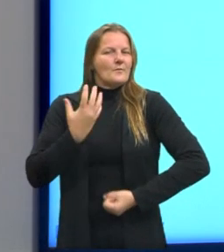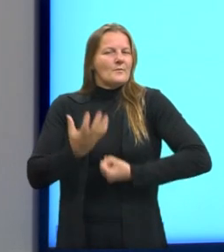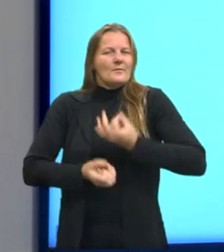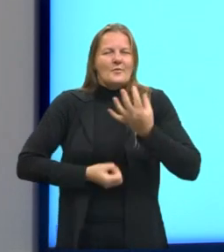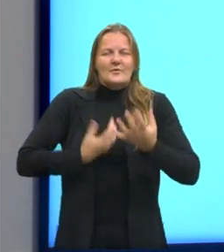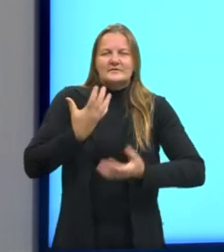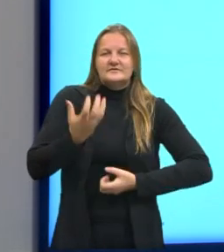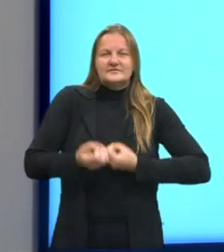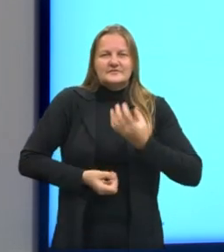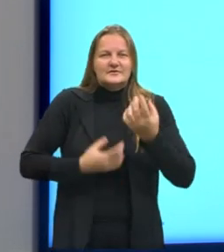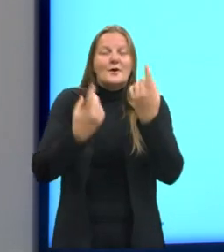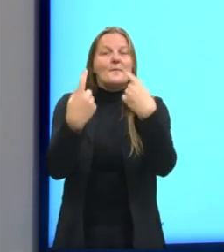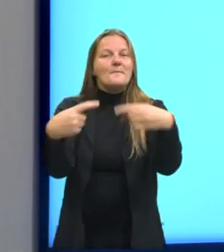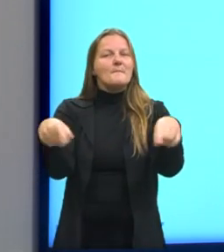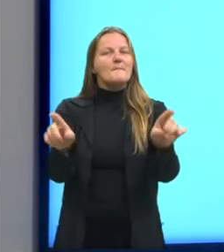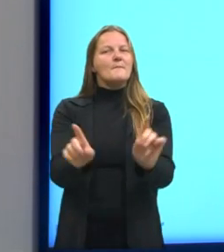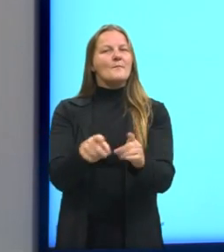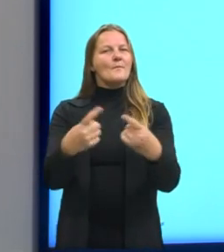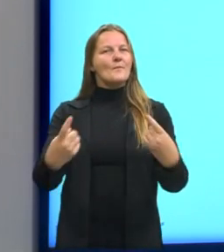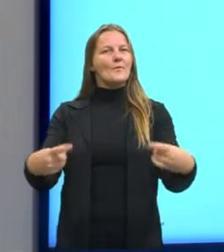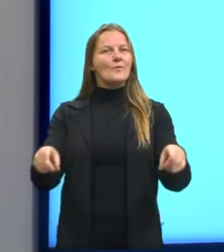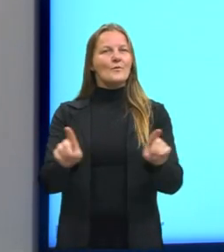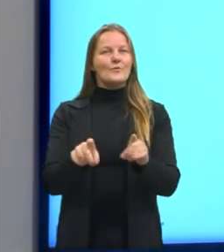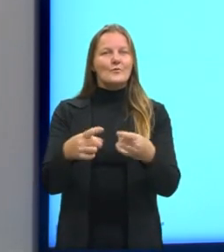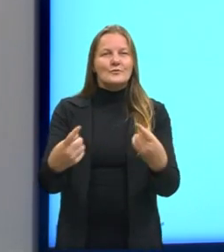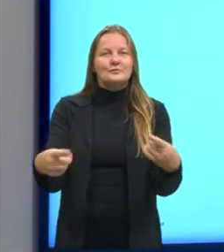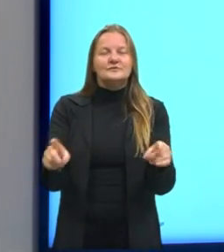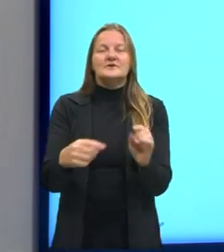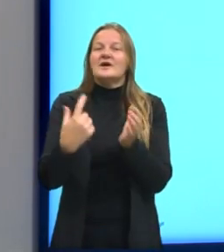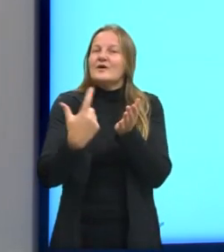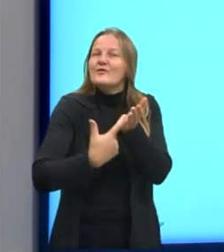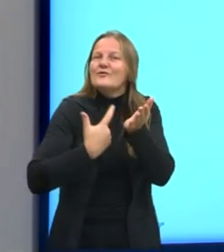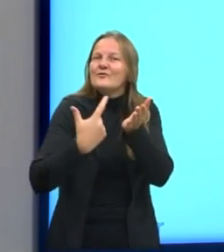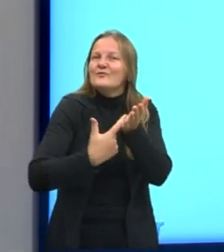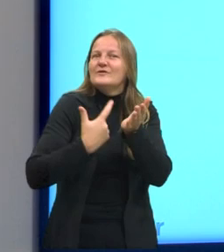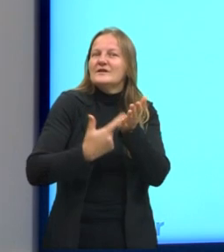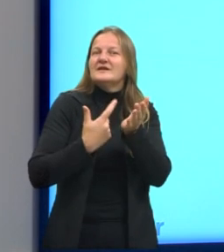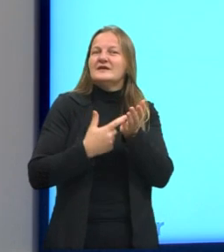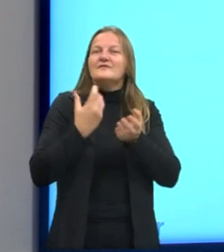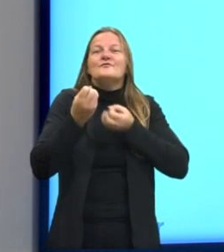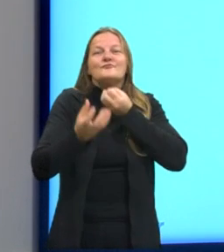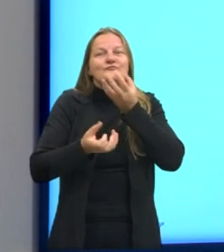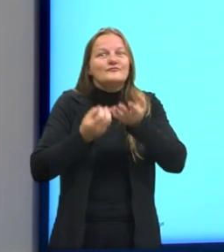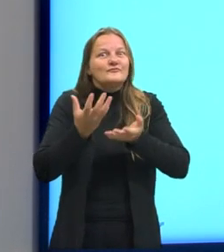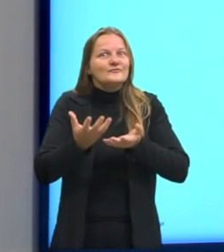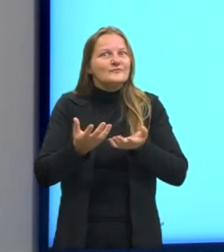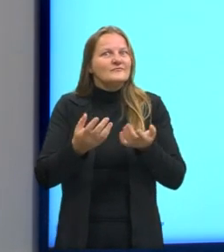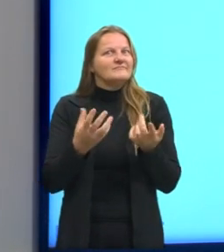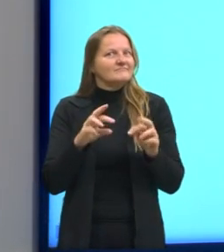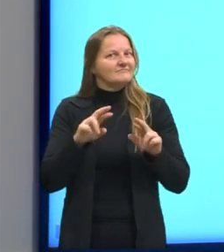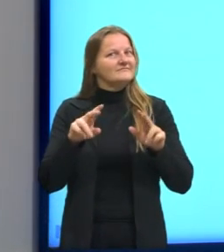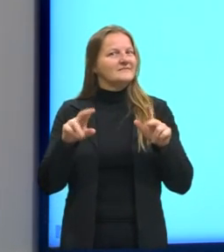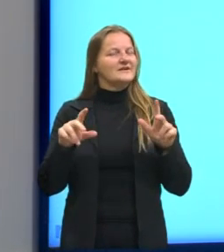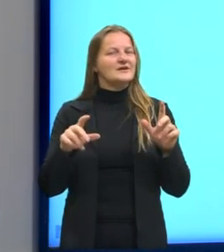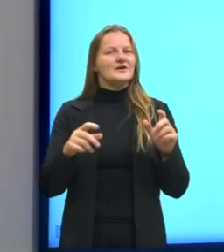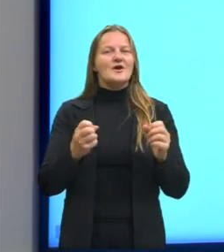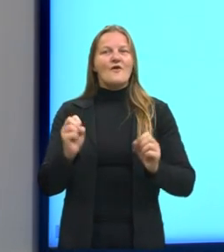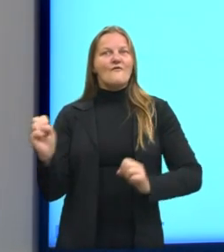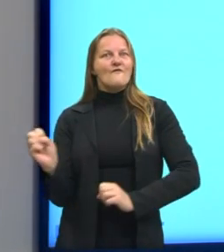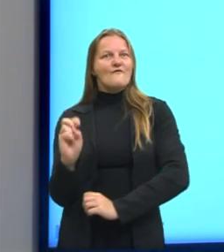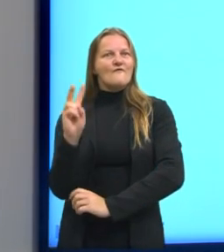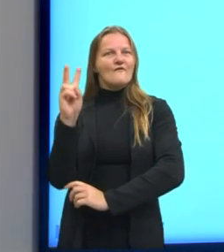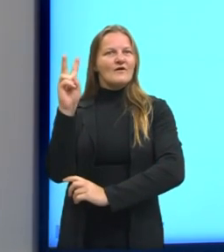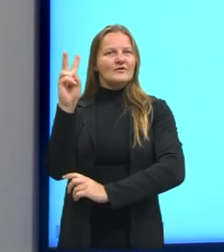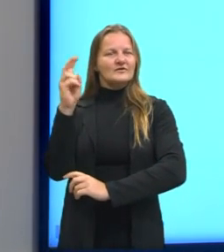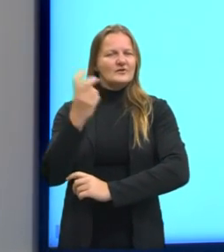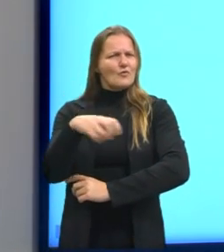de uma música, ou um fragmento de um livro, como já citei, pode ser assim, a valorização